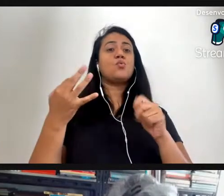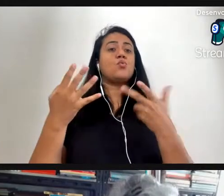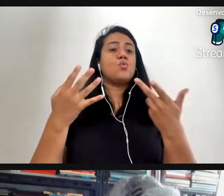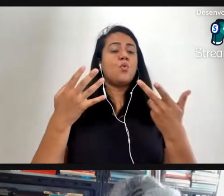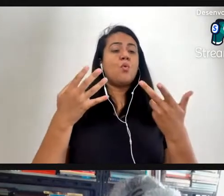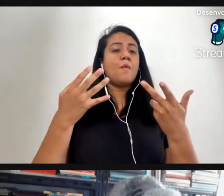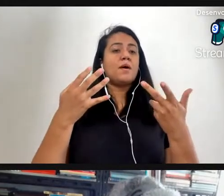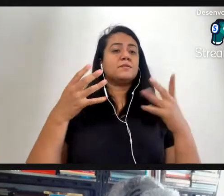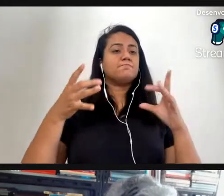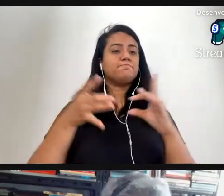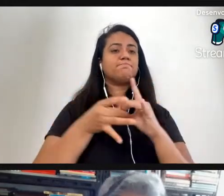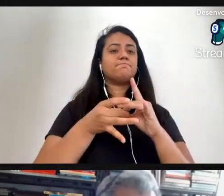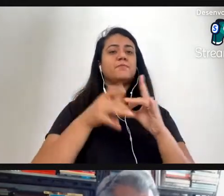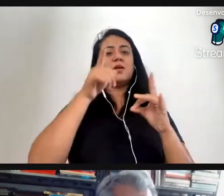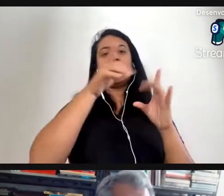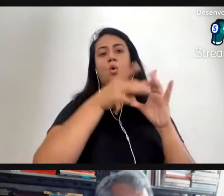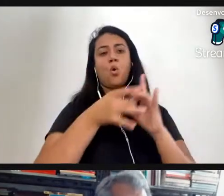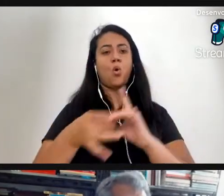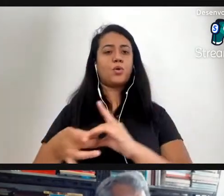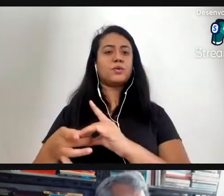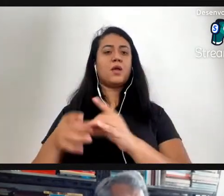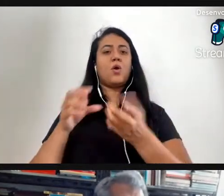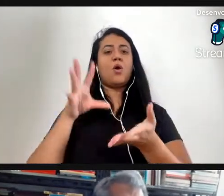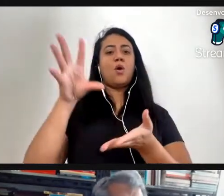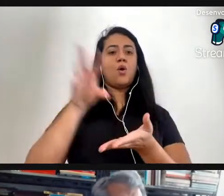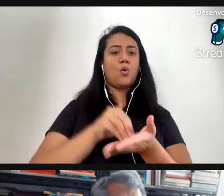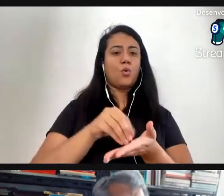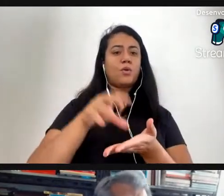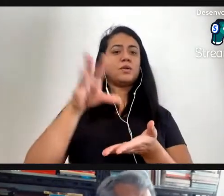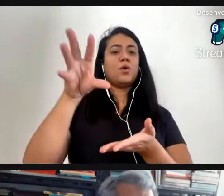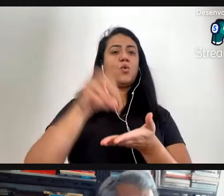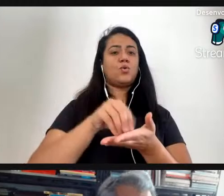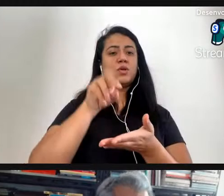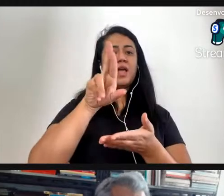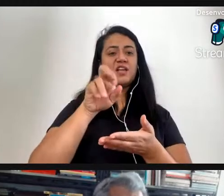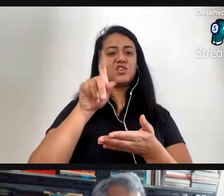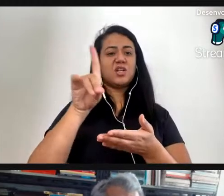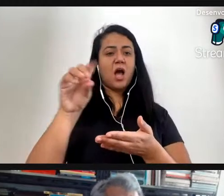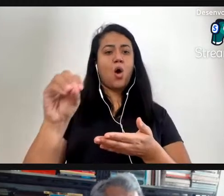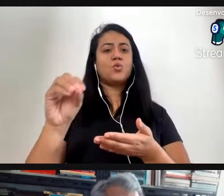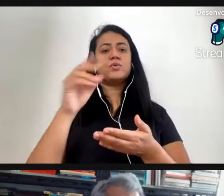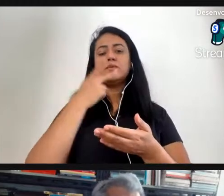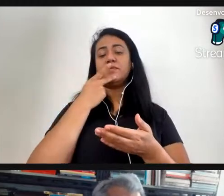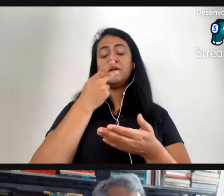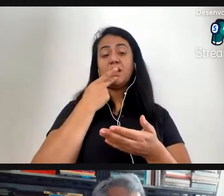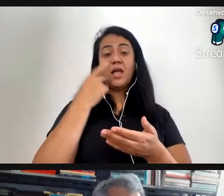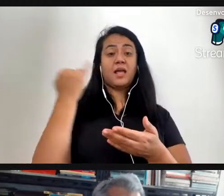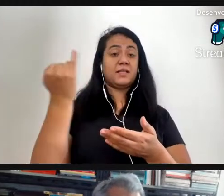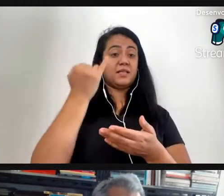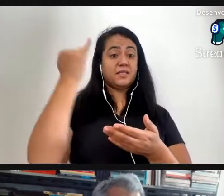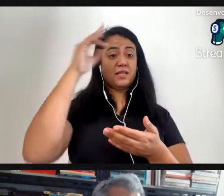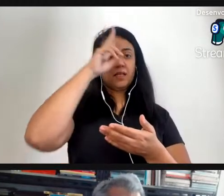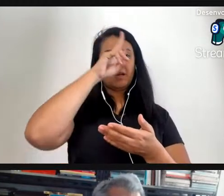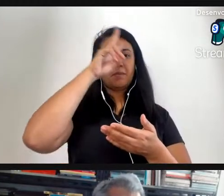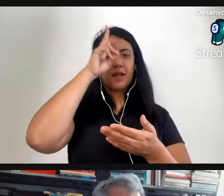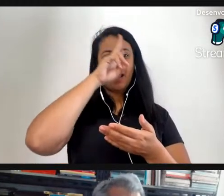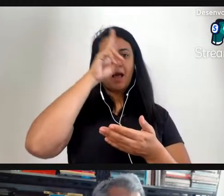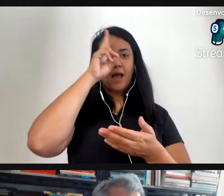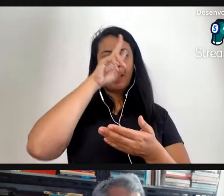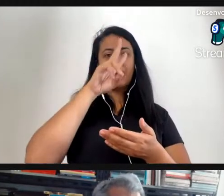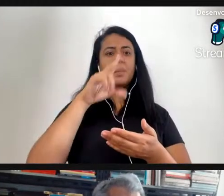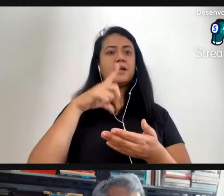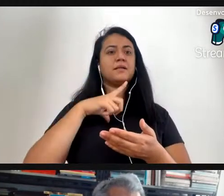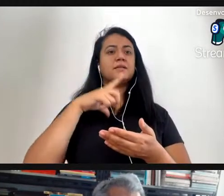conteúdo que o Reginaldo bem pontuou é interessante pontuar lembrar aqui que existem